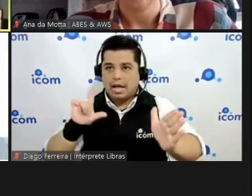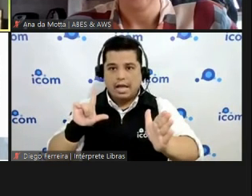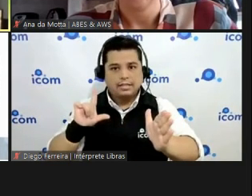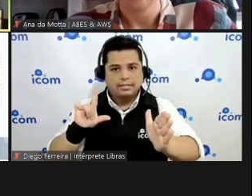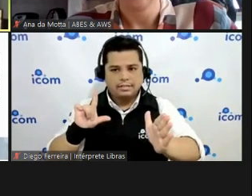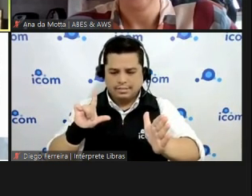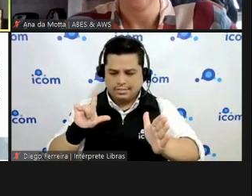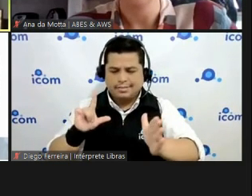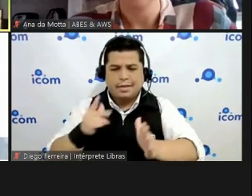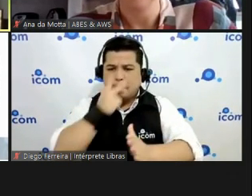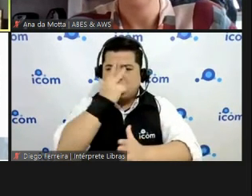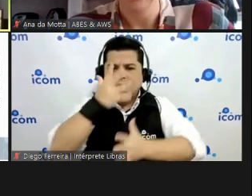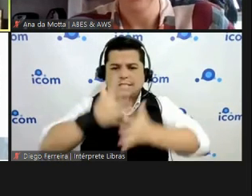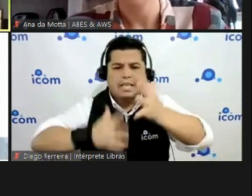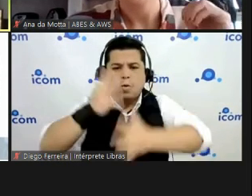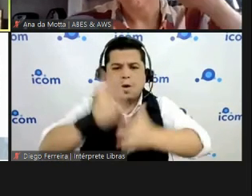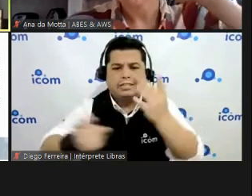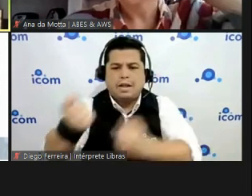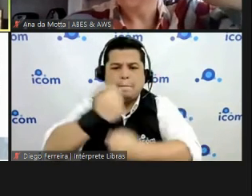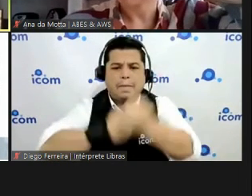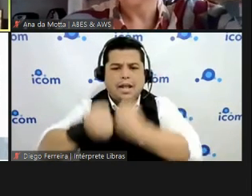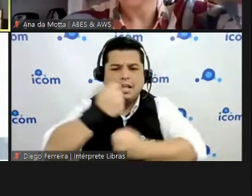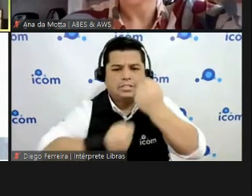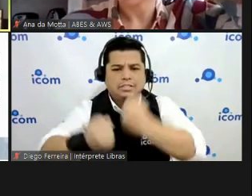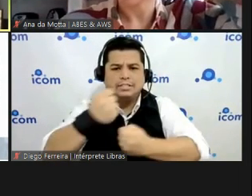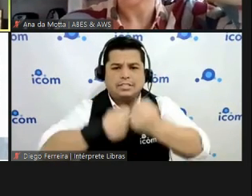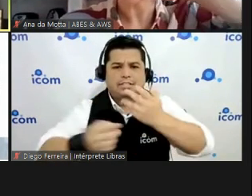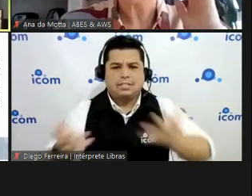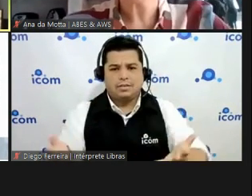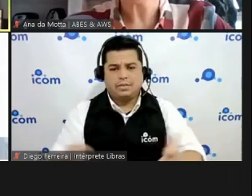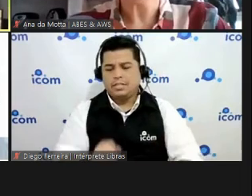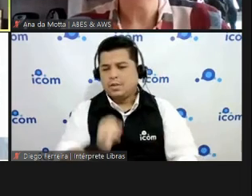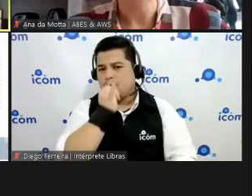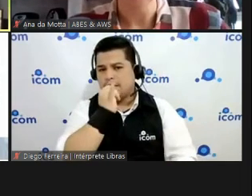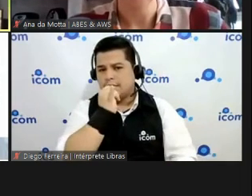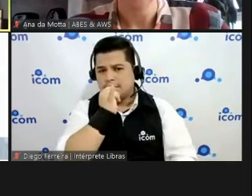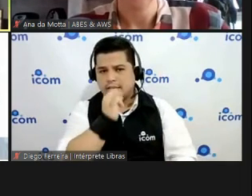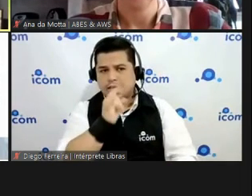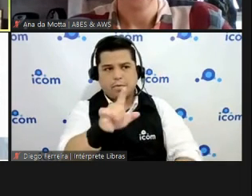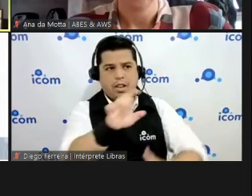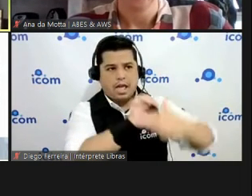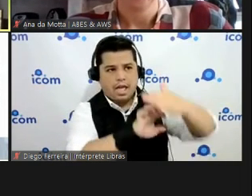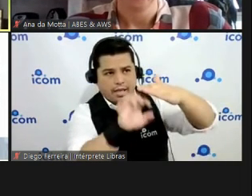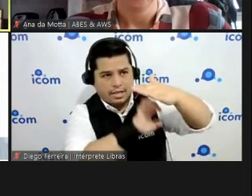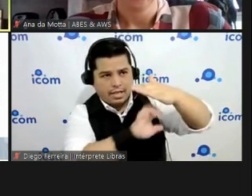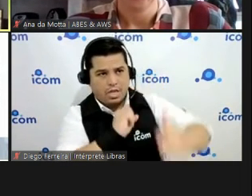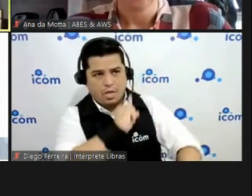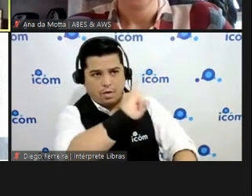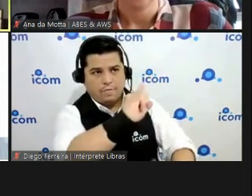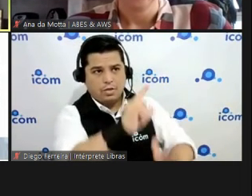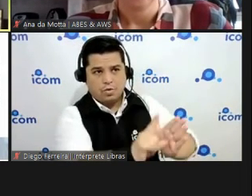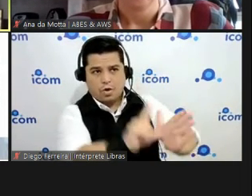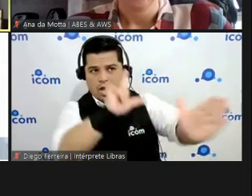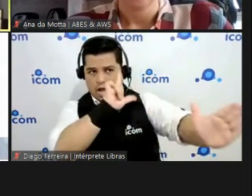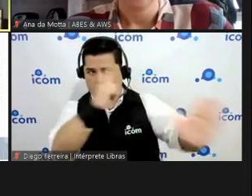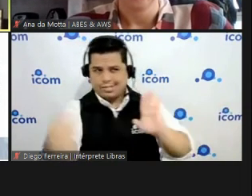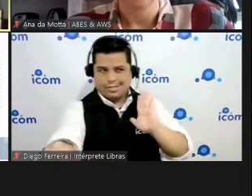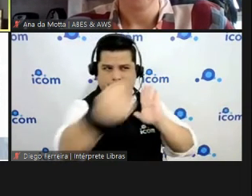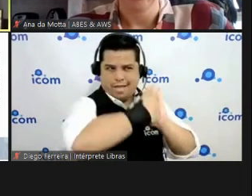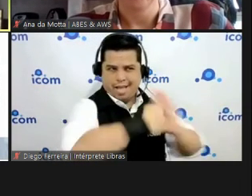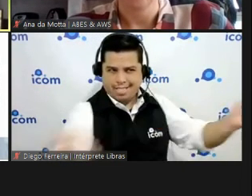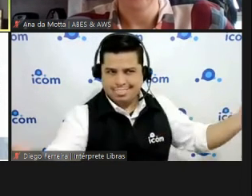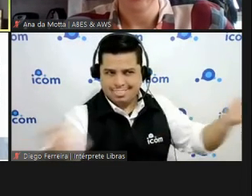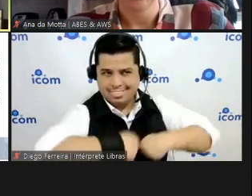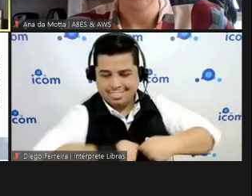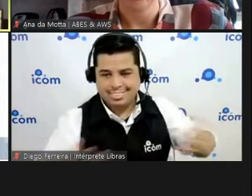imagina por exemplo se eu tivesse feito uma licitação para uma instituição financeira fazer antecipação de pagamento olha que lindo fiz